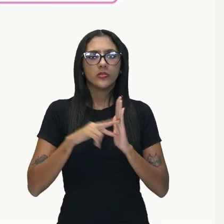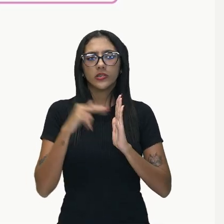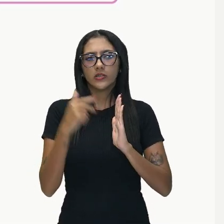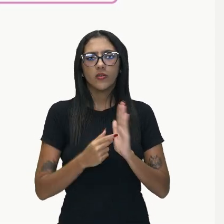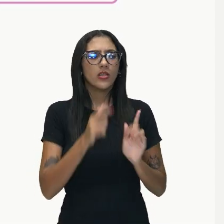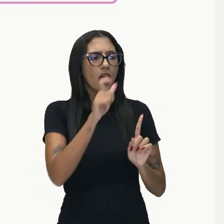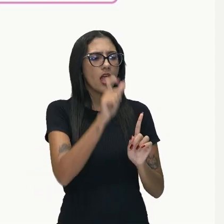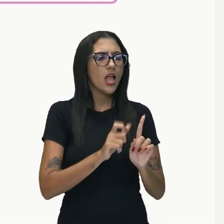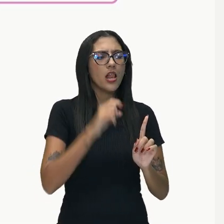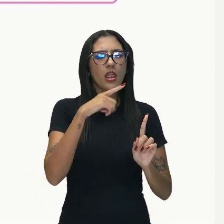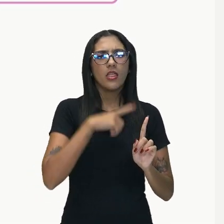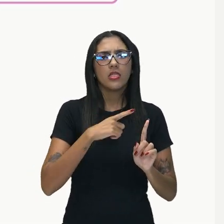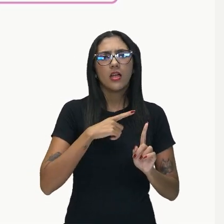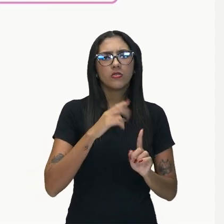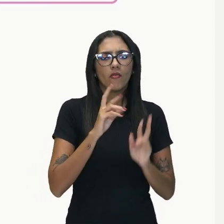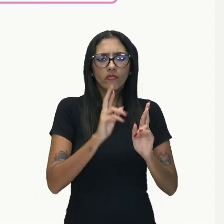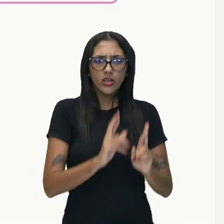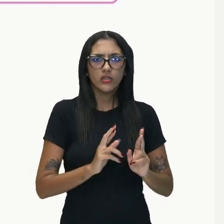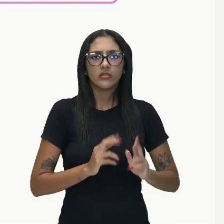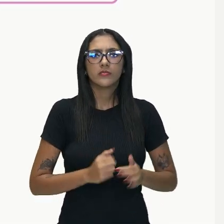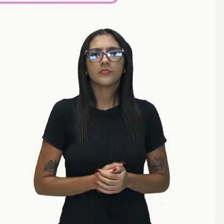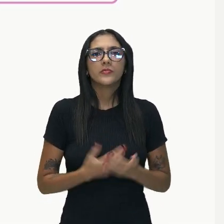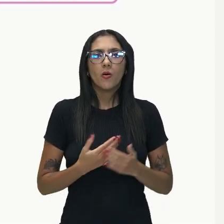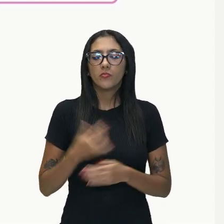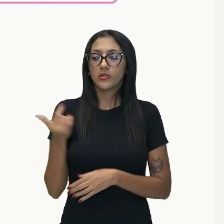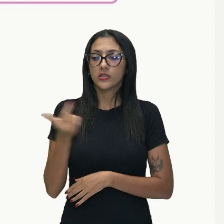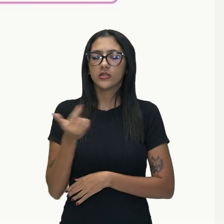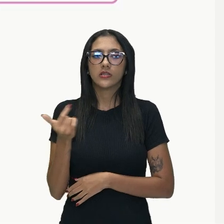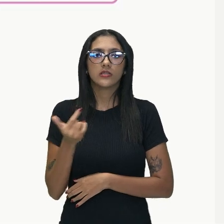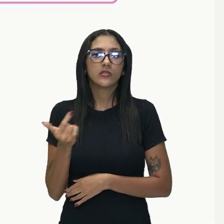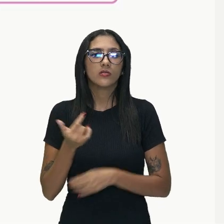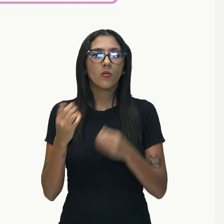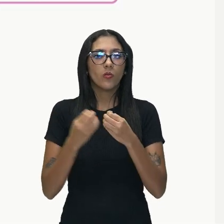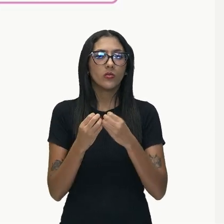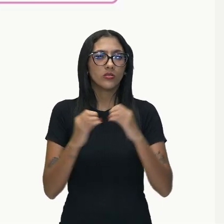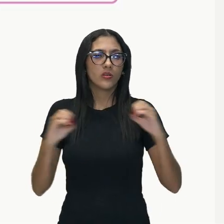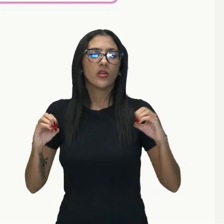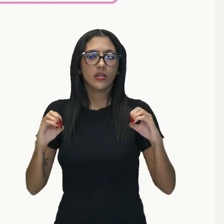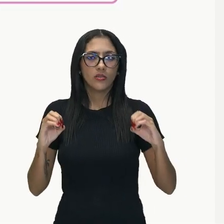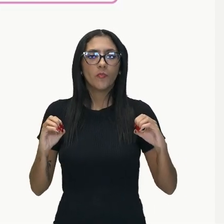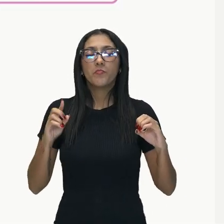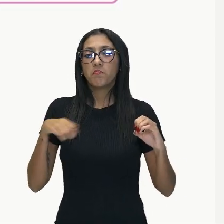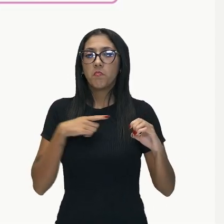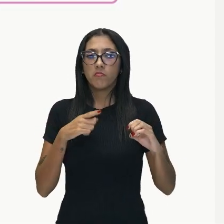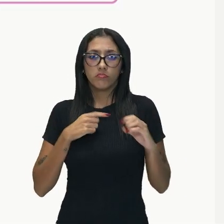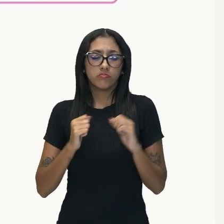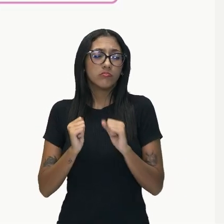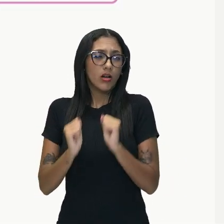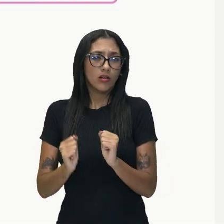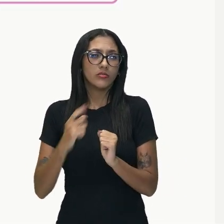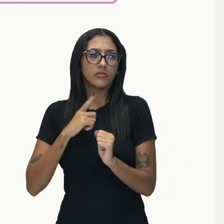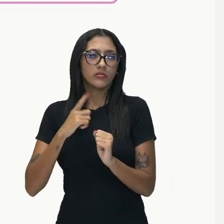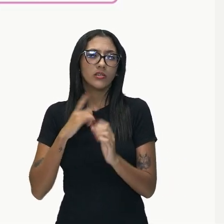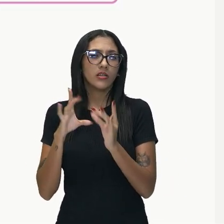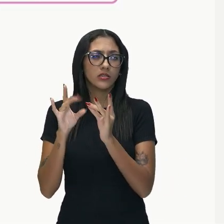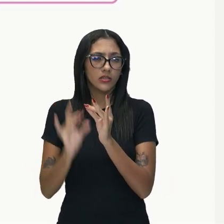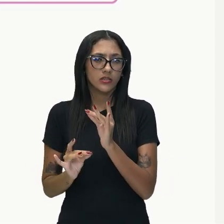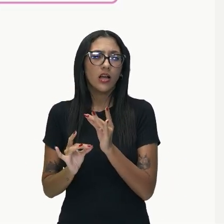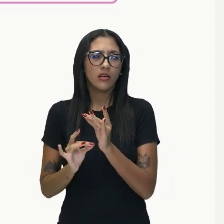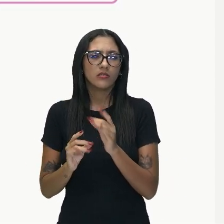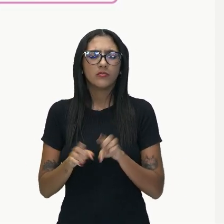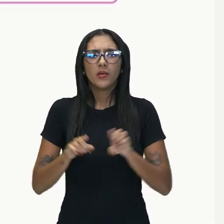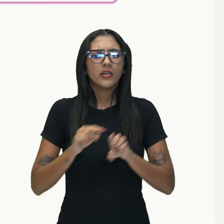Observem que na oração seguinte, a segunda oração, você pode ficar aí na ideia, tá? Ele está confiante, mas